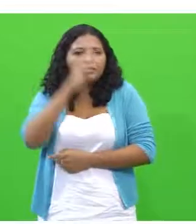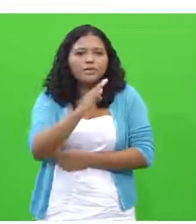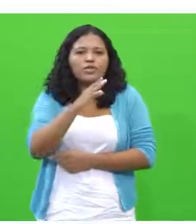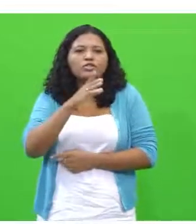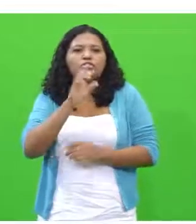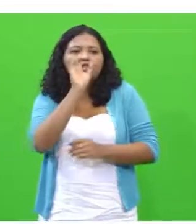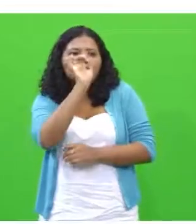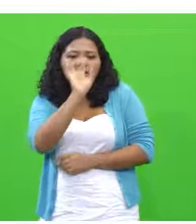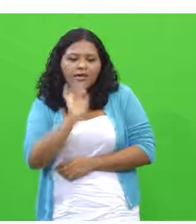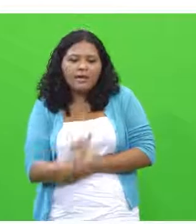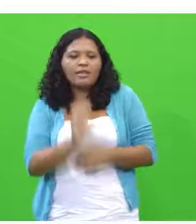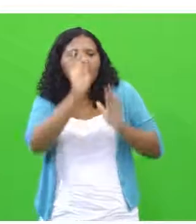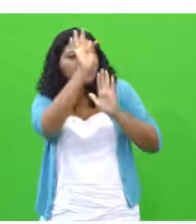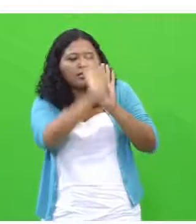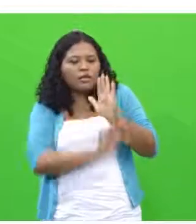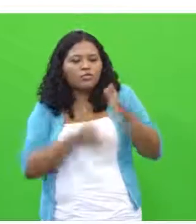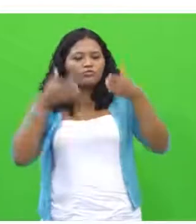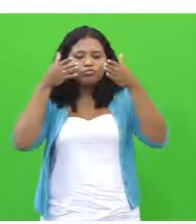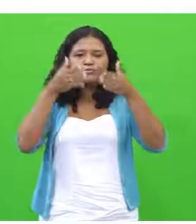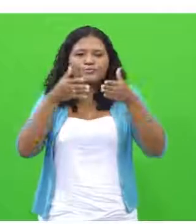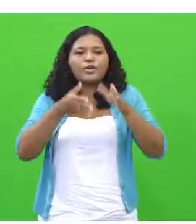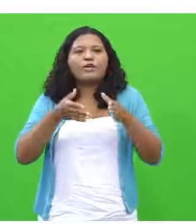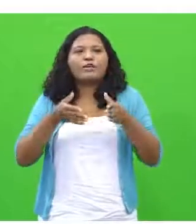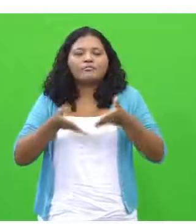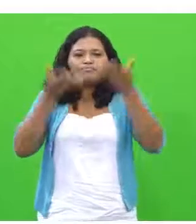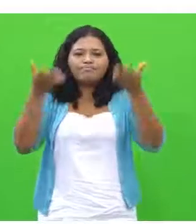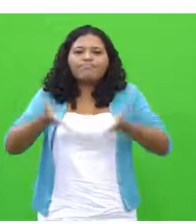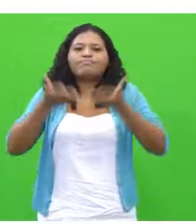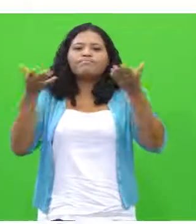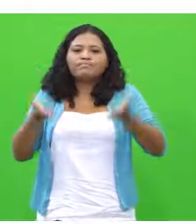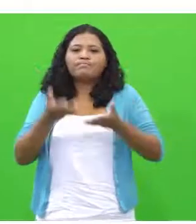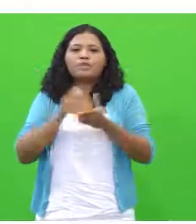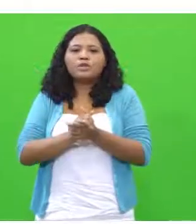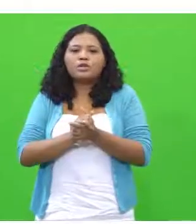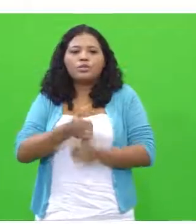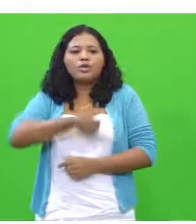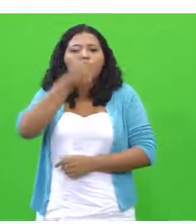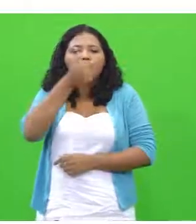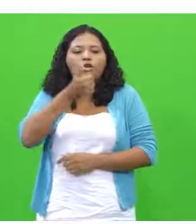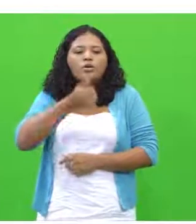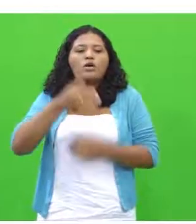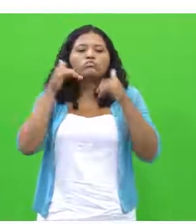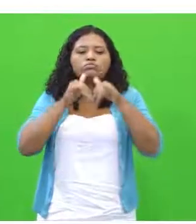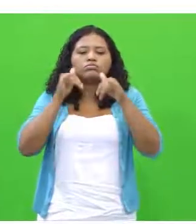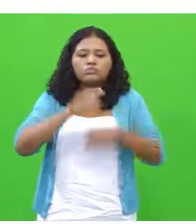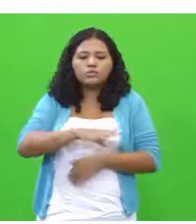motivador. Do primeiro, destacamos aí para vocês. Publicidade infantil,